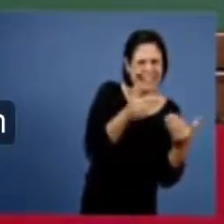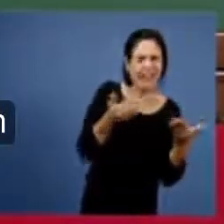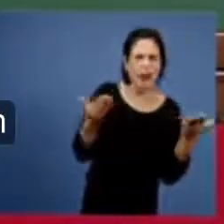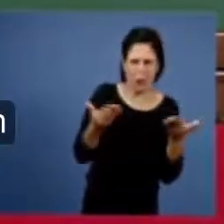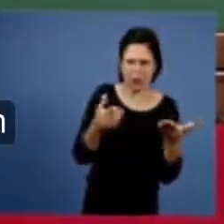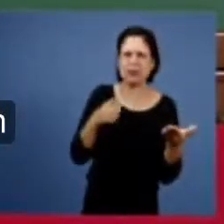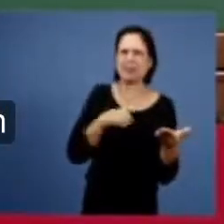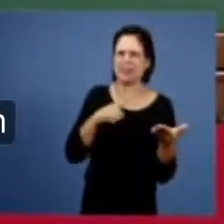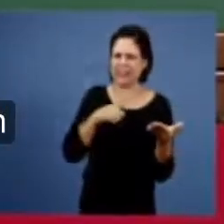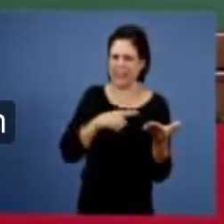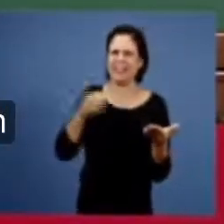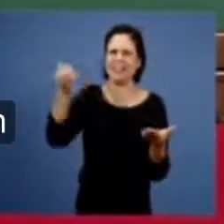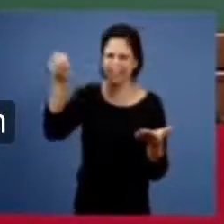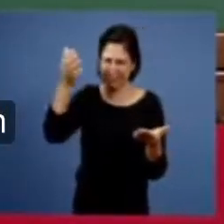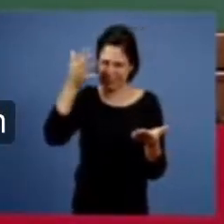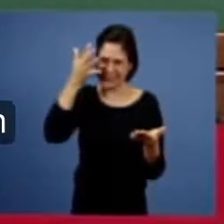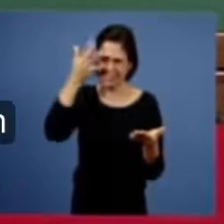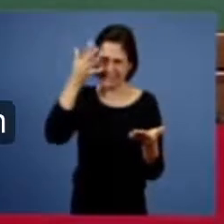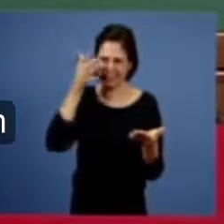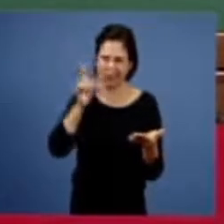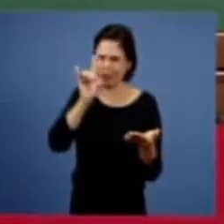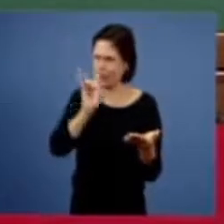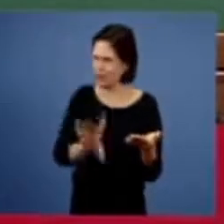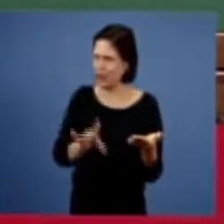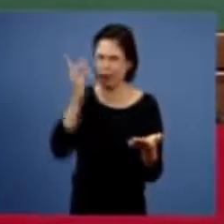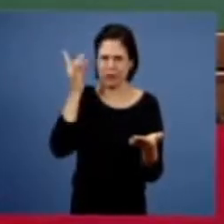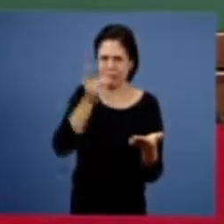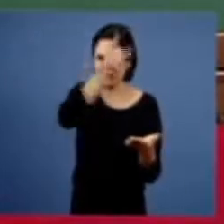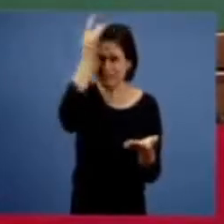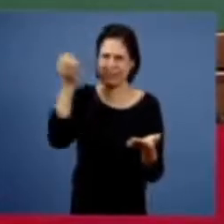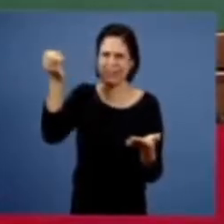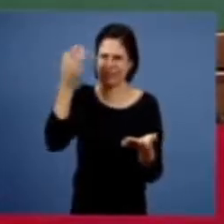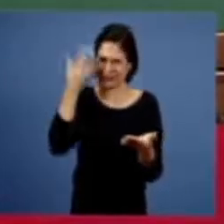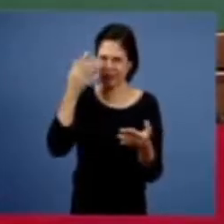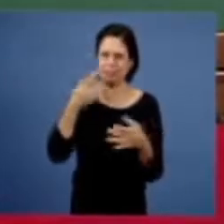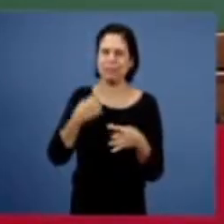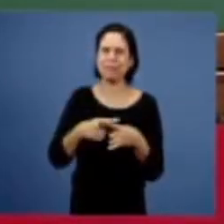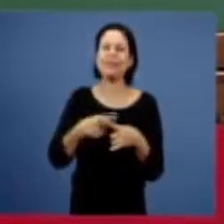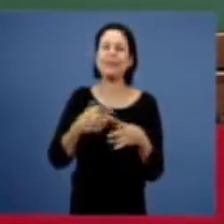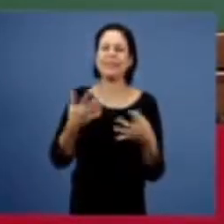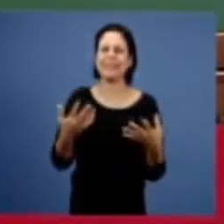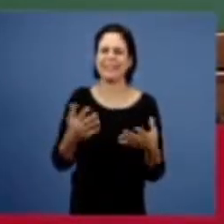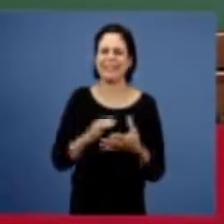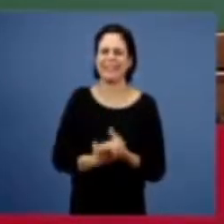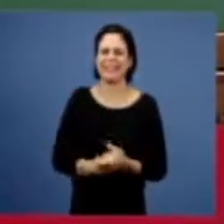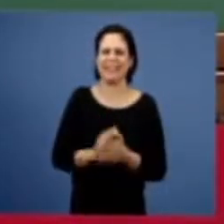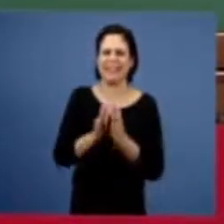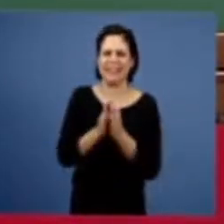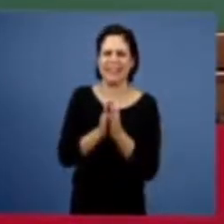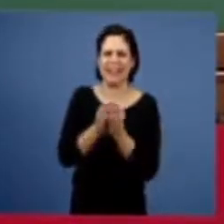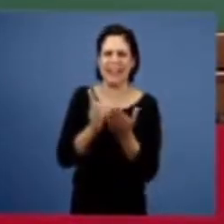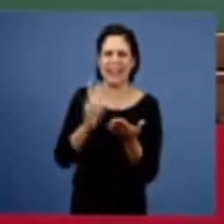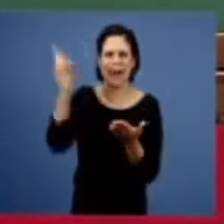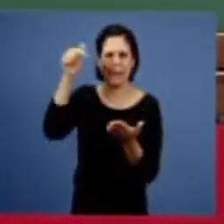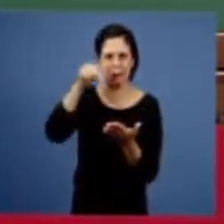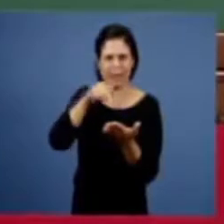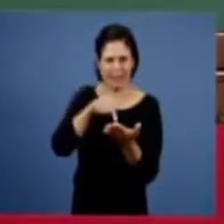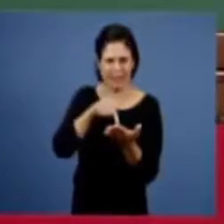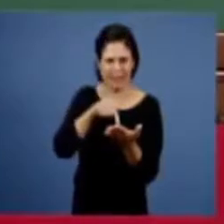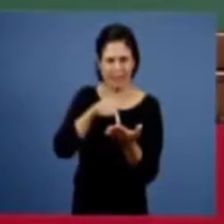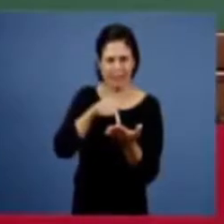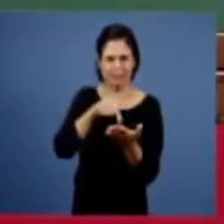e agora? agora não agora só com revelação porque a palavra ela vai deixar